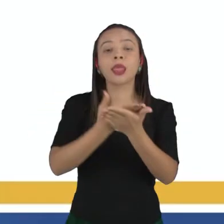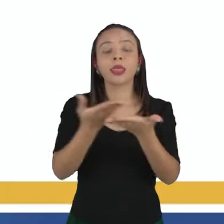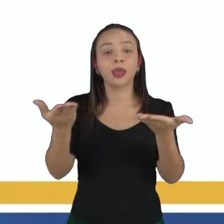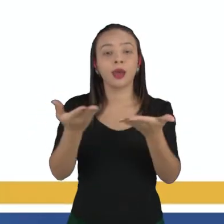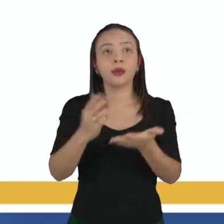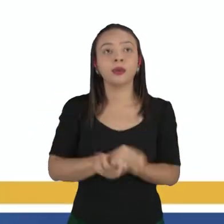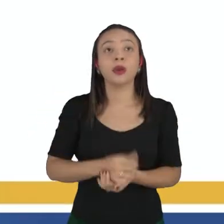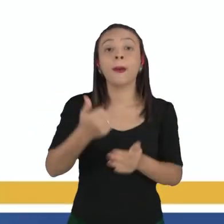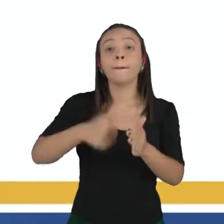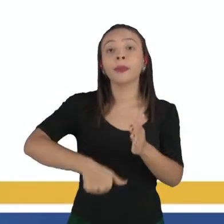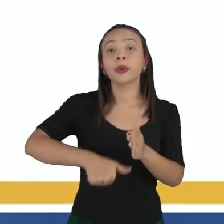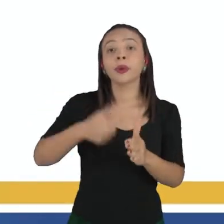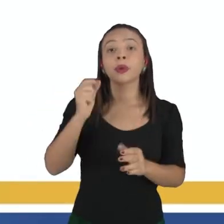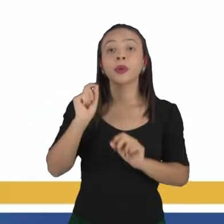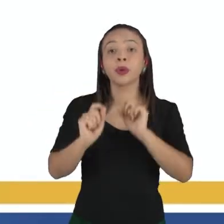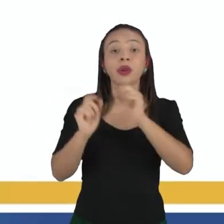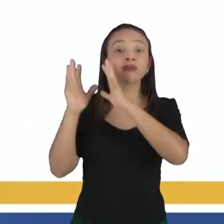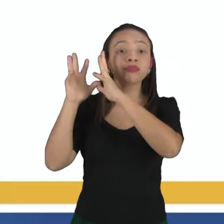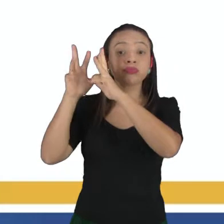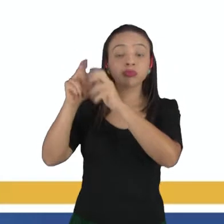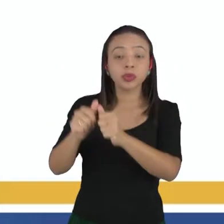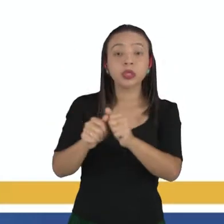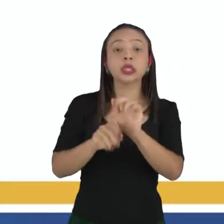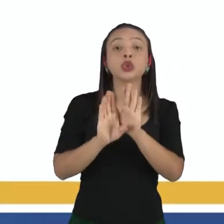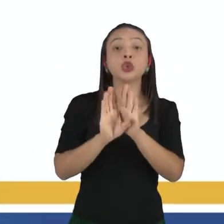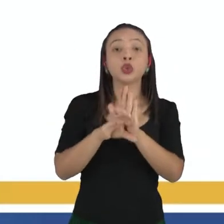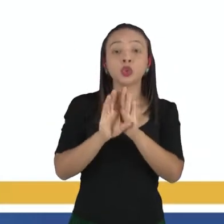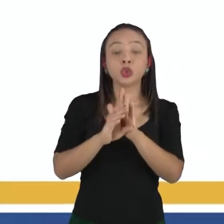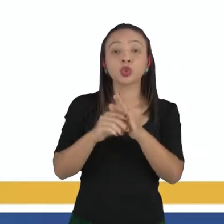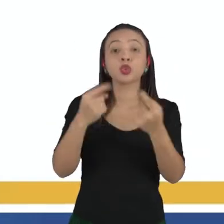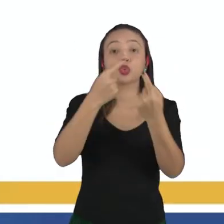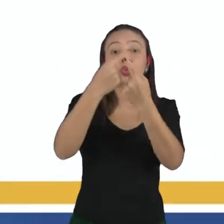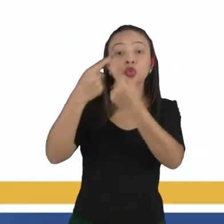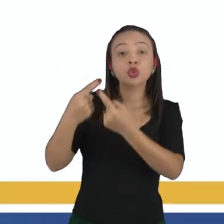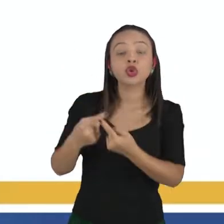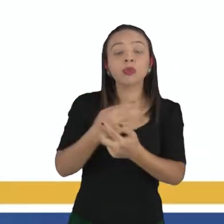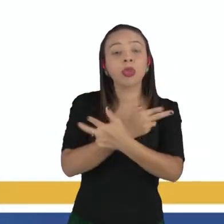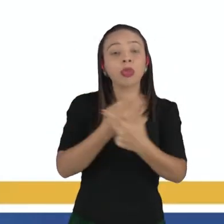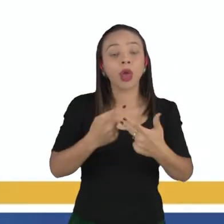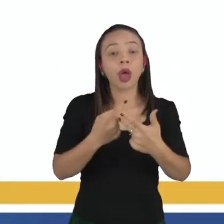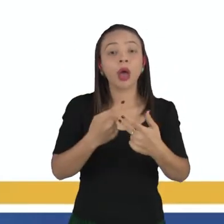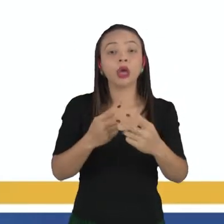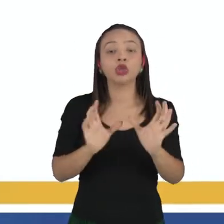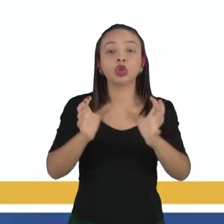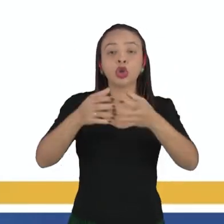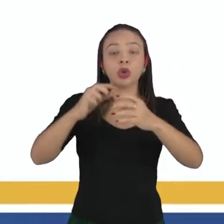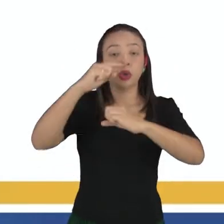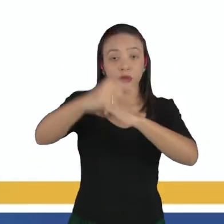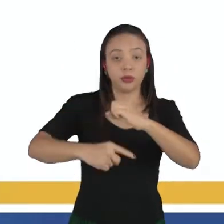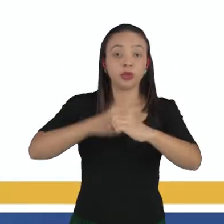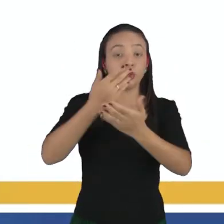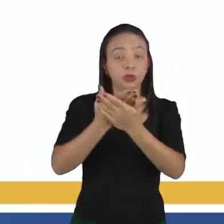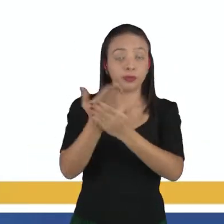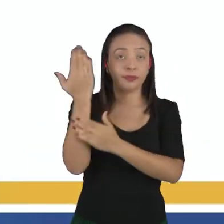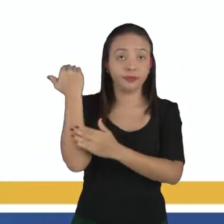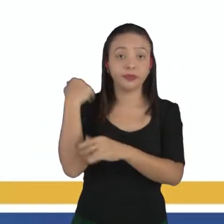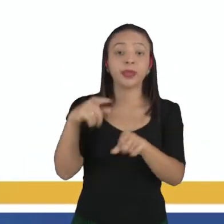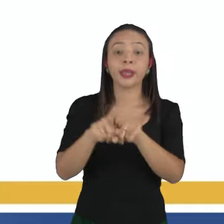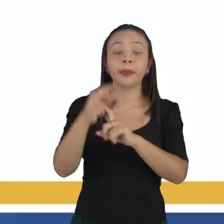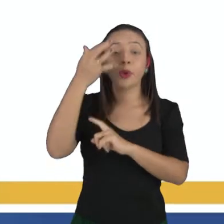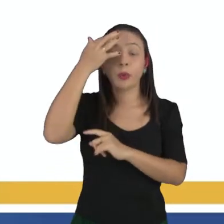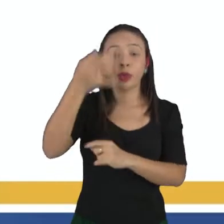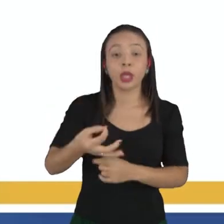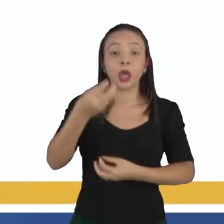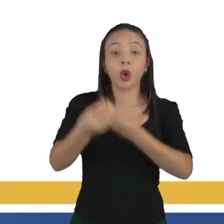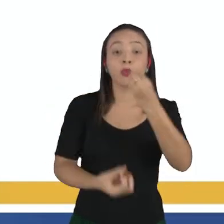Primeiro, a gente vai revisar os conceitos dos modelos atômicos trabalhados na aula anterior. Segundo, nós vamos compreender